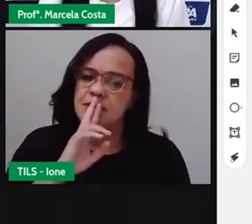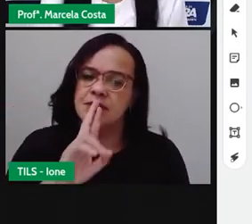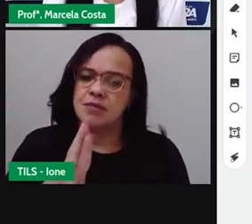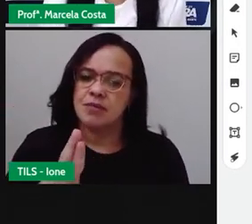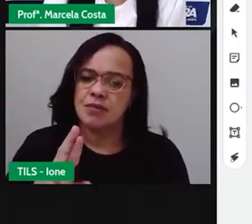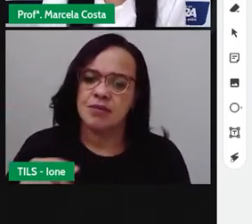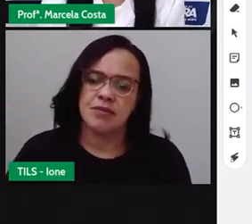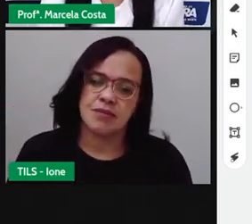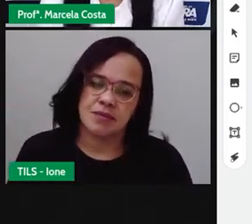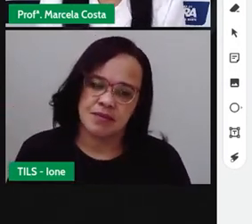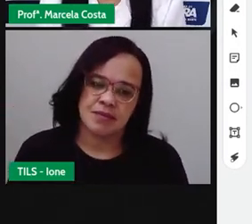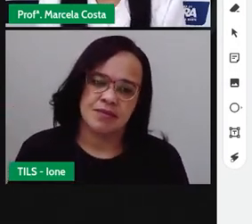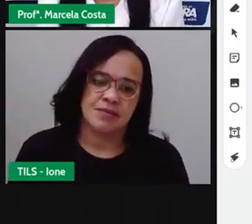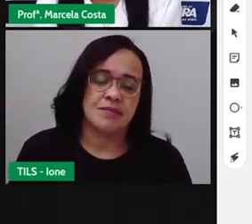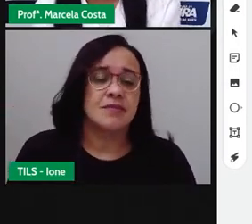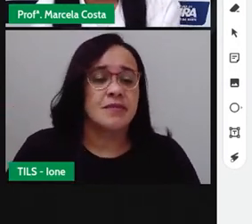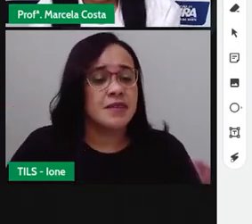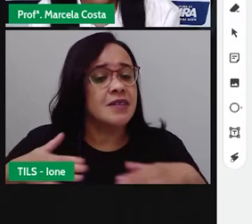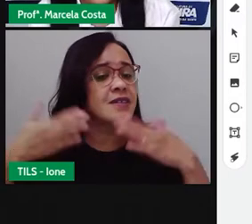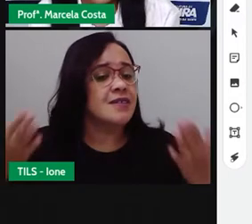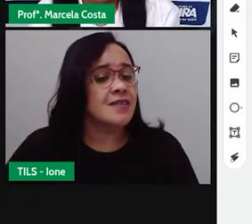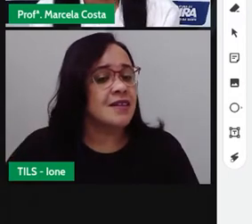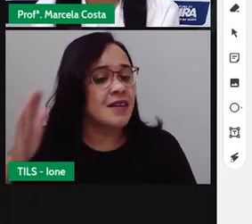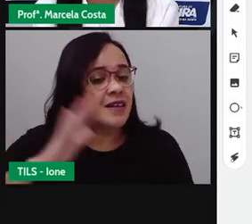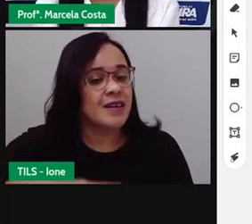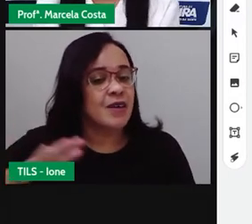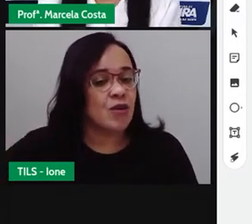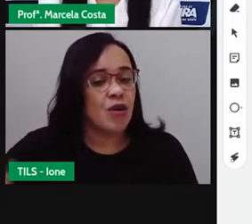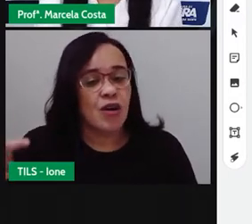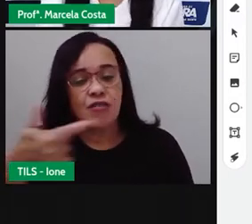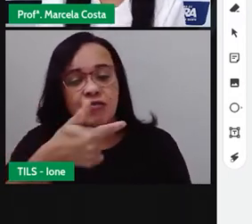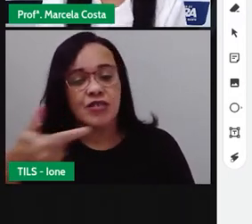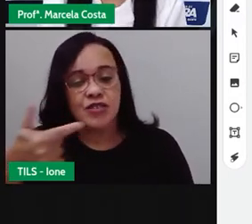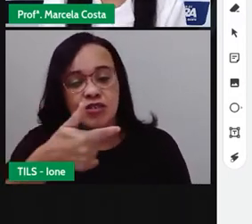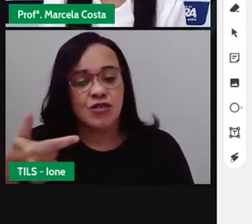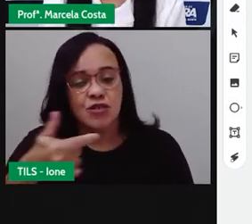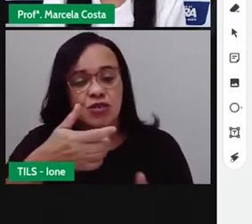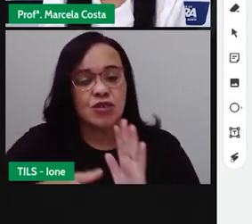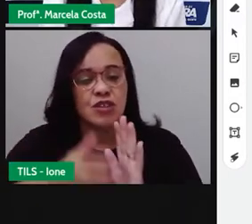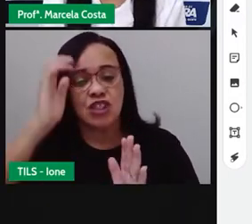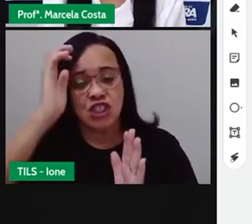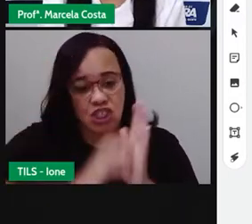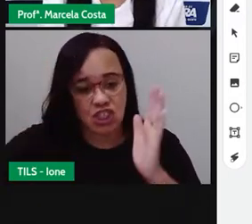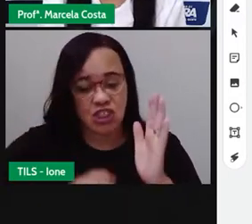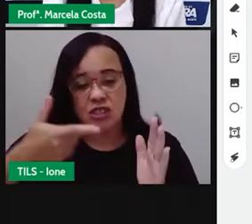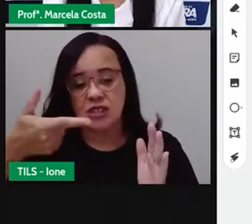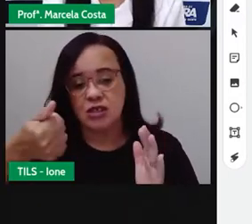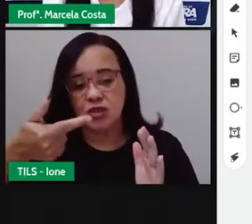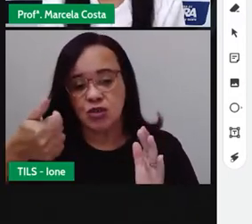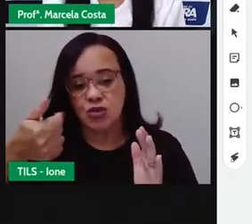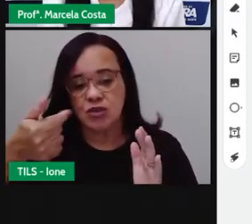Então, criançada, vinte e dois menos doze é igual a quanto?